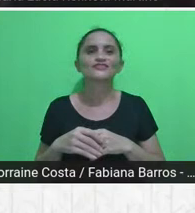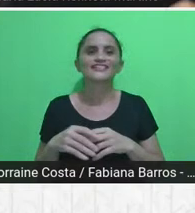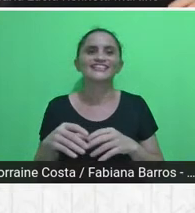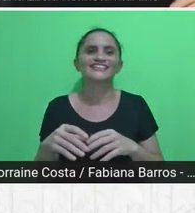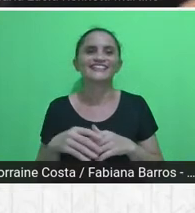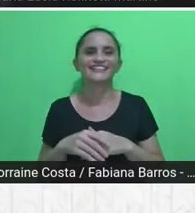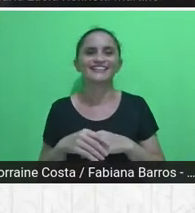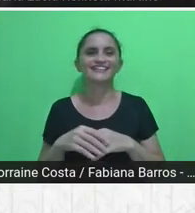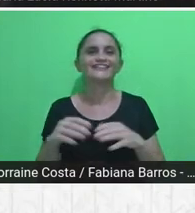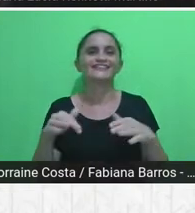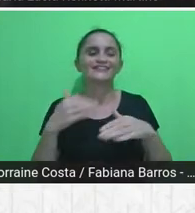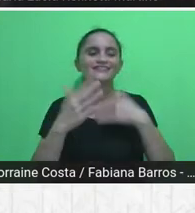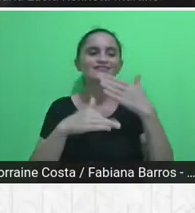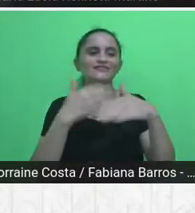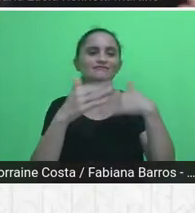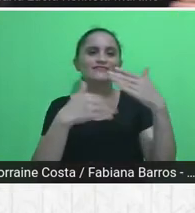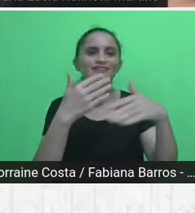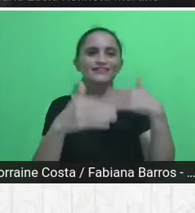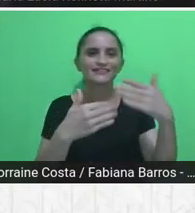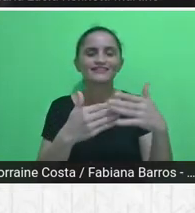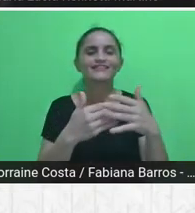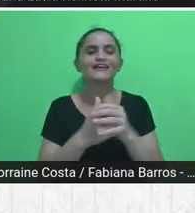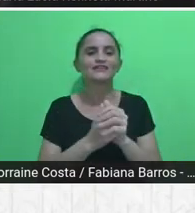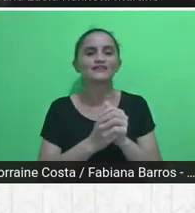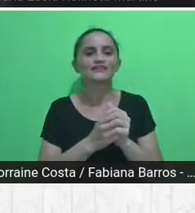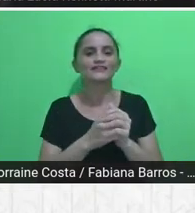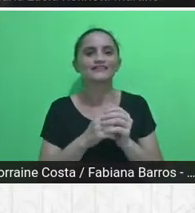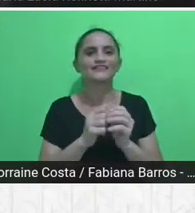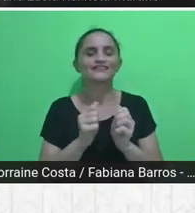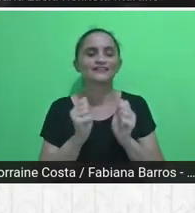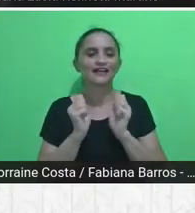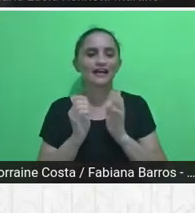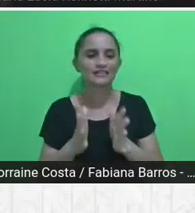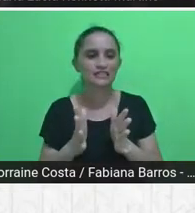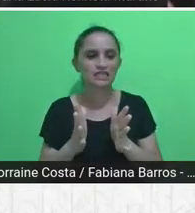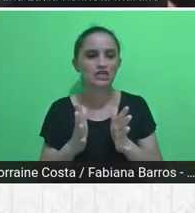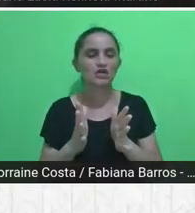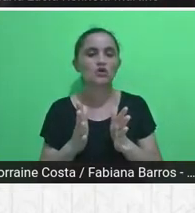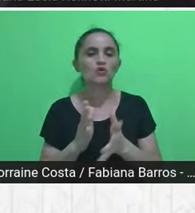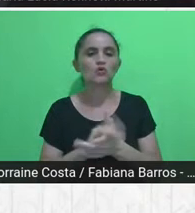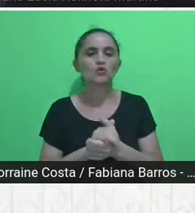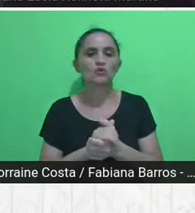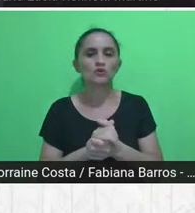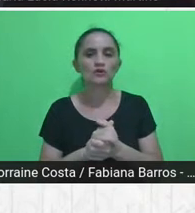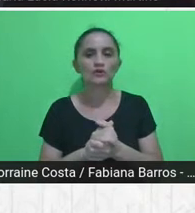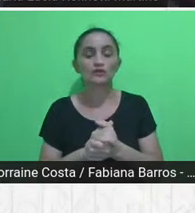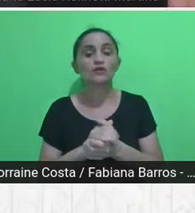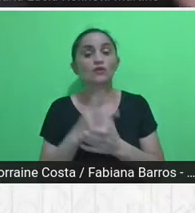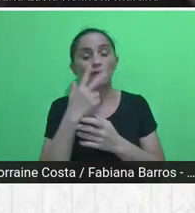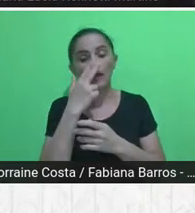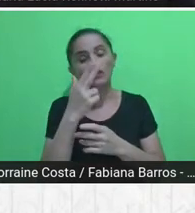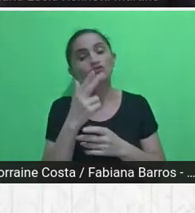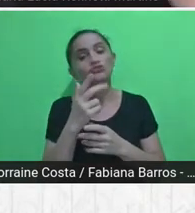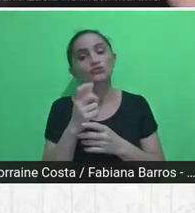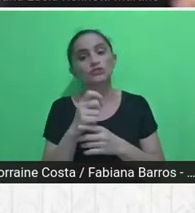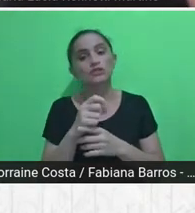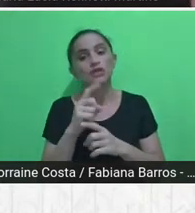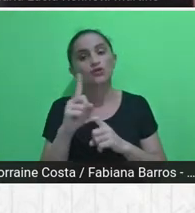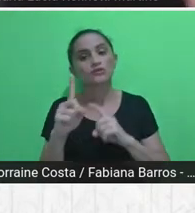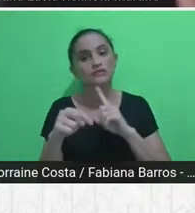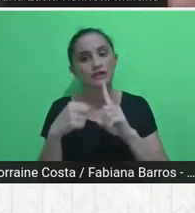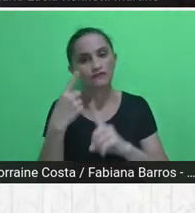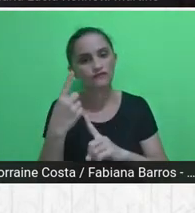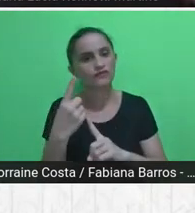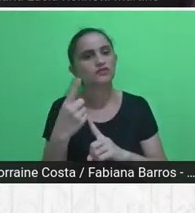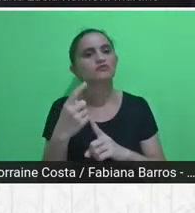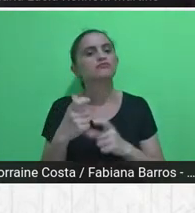que passa pela institucionalidade, eu acho que é um grande desafio e eu cruzo todos os